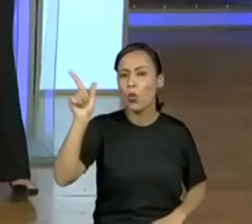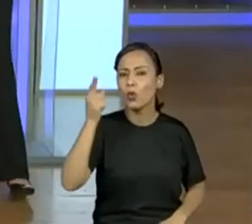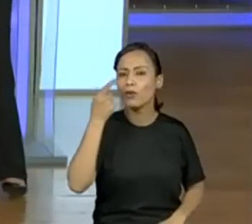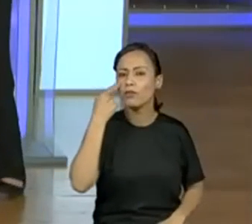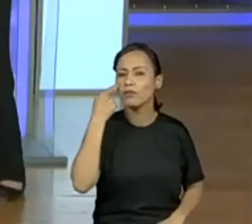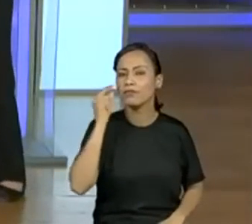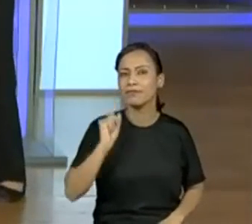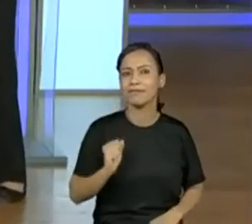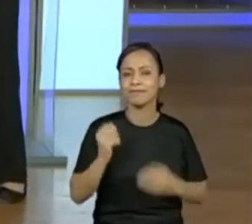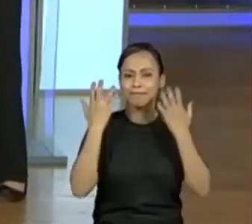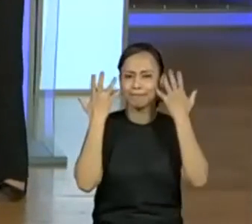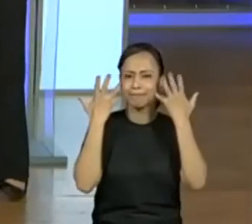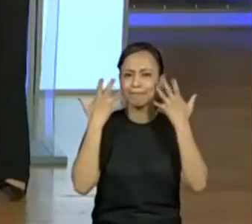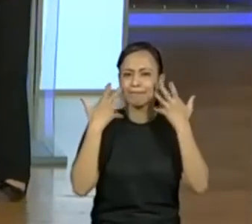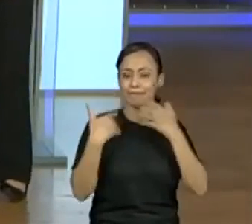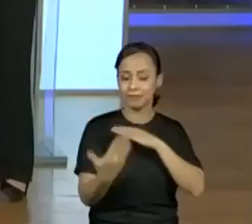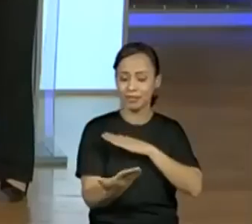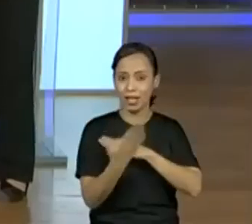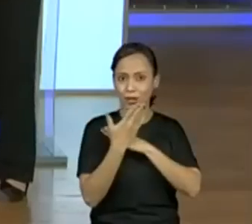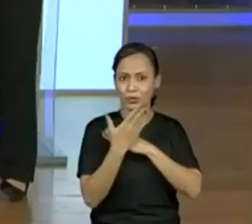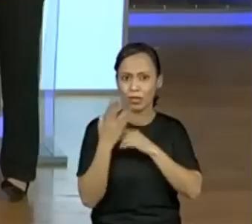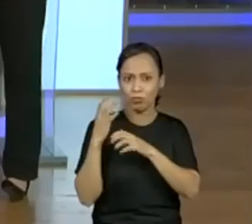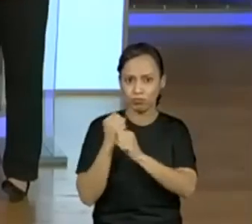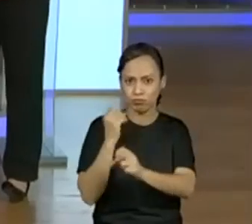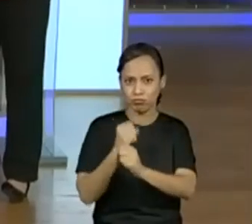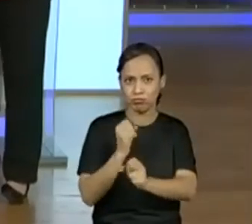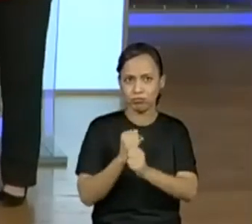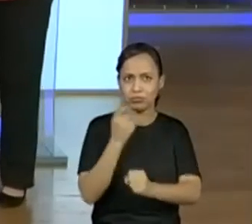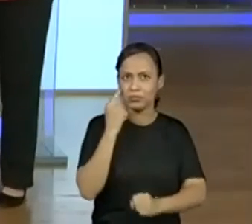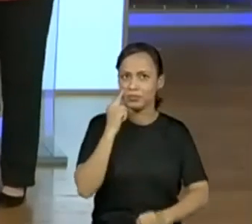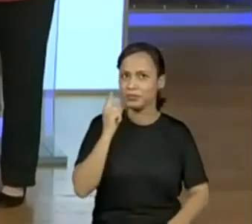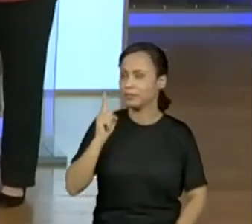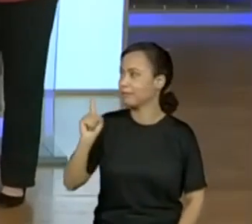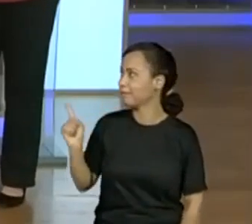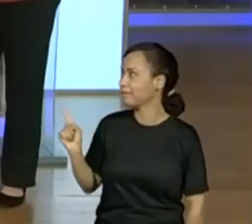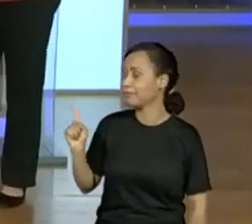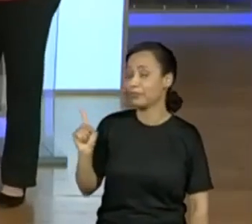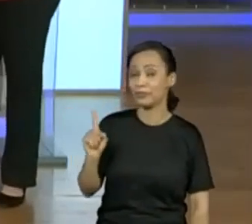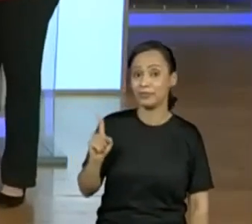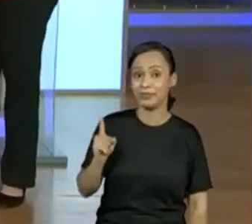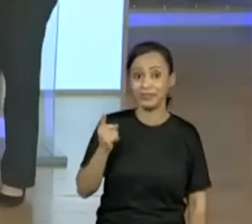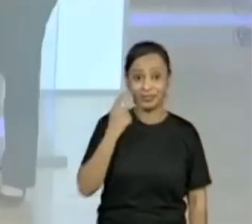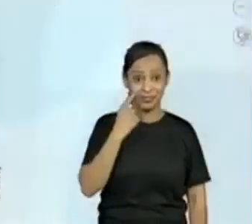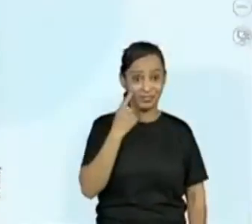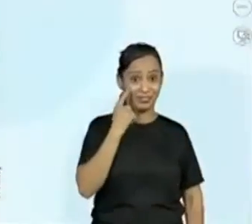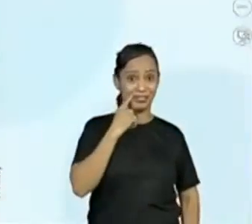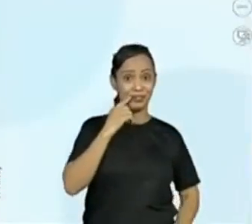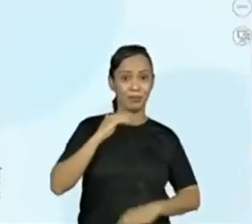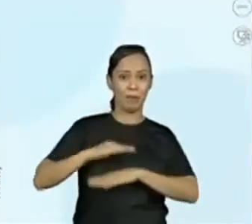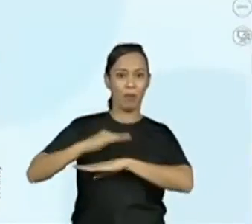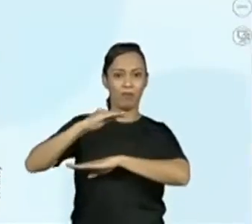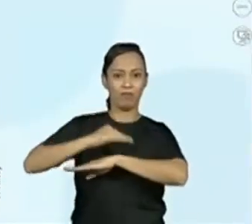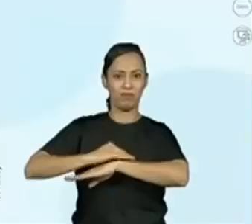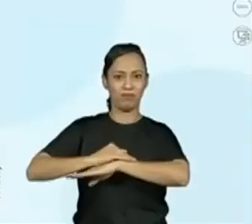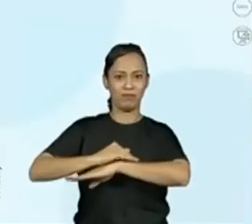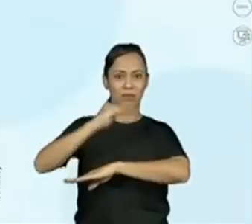animal que vai nos ajudar aí a pensar em sequências. Vejam só. Chegamos até ele.